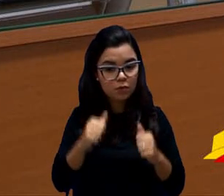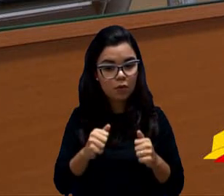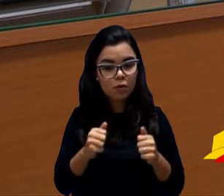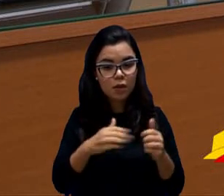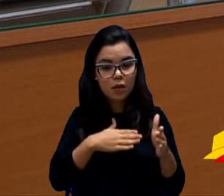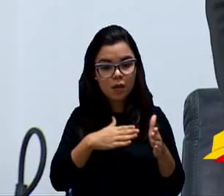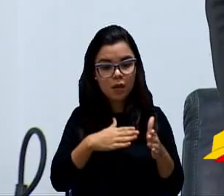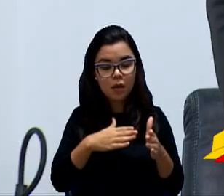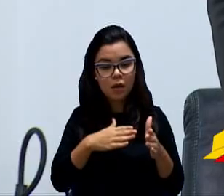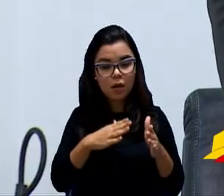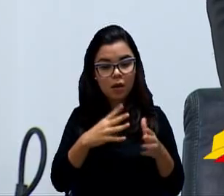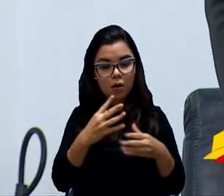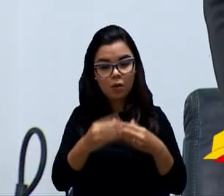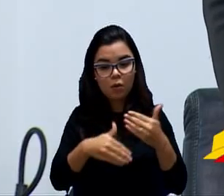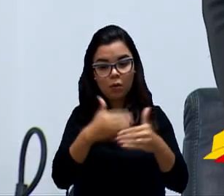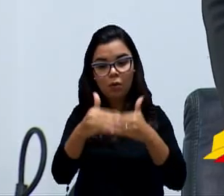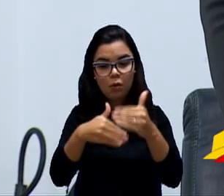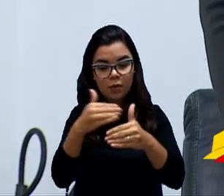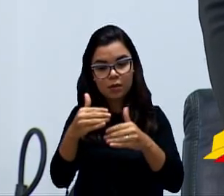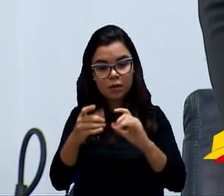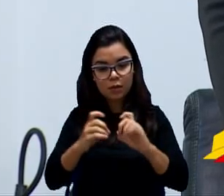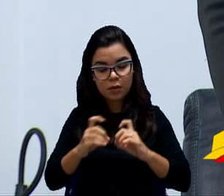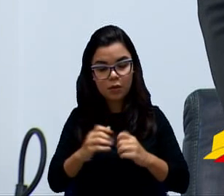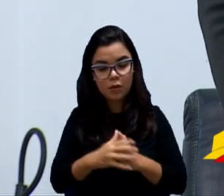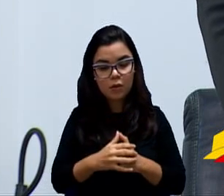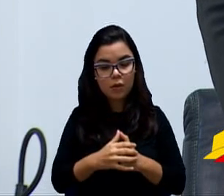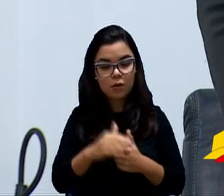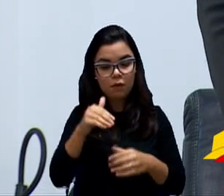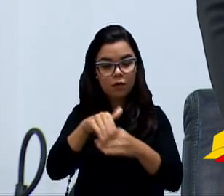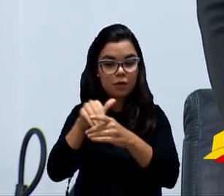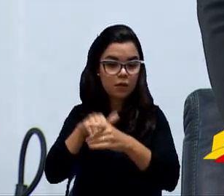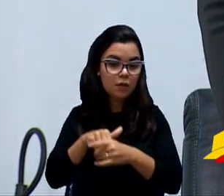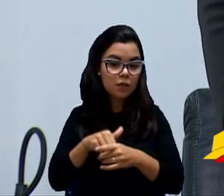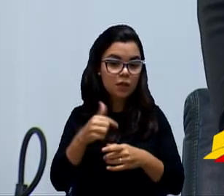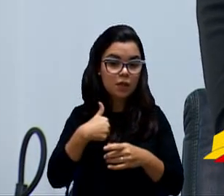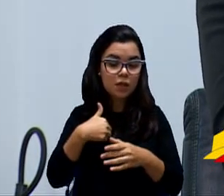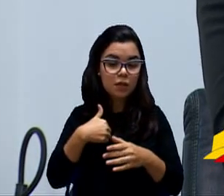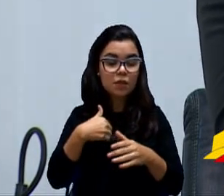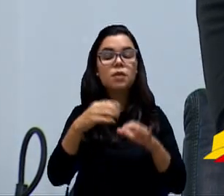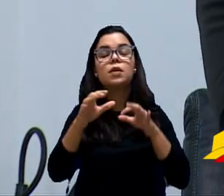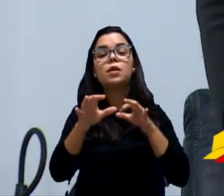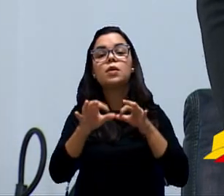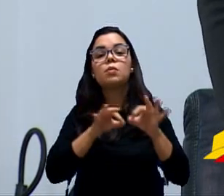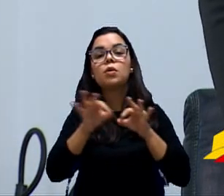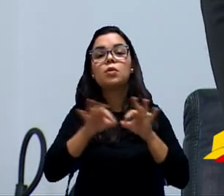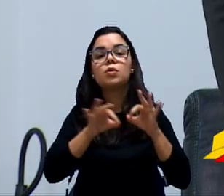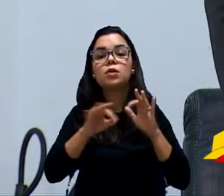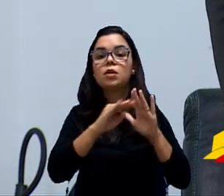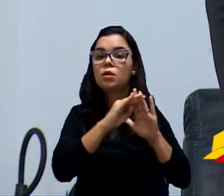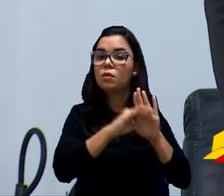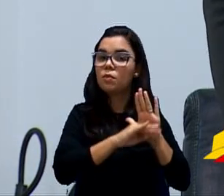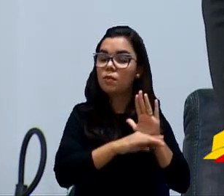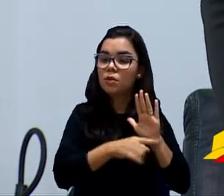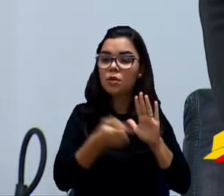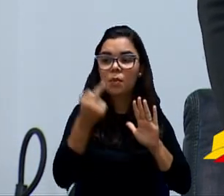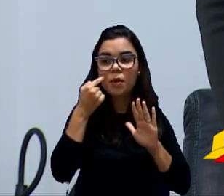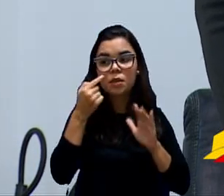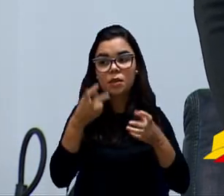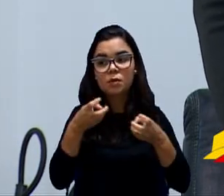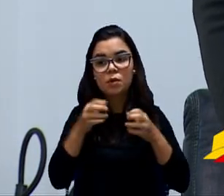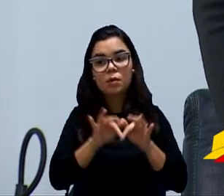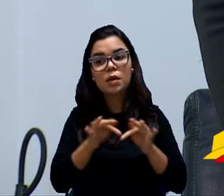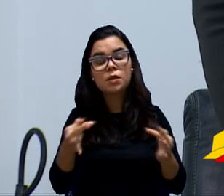votando e tal. Esse projeto, ao meu ver, eu tinha entendido ele como algo bem simples, que concedendo... Então, vamos